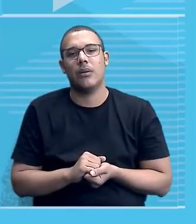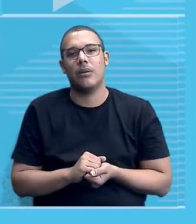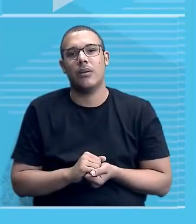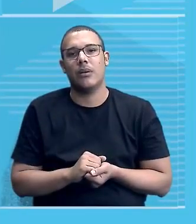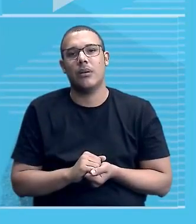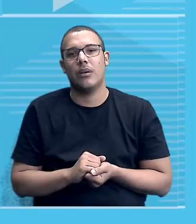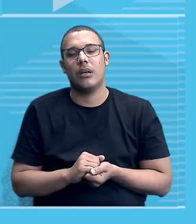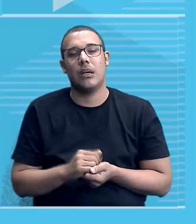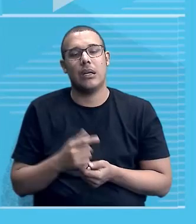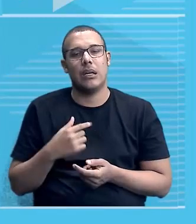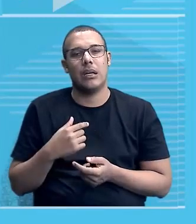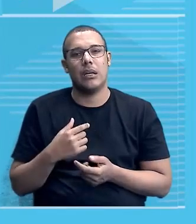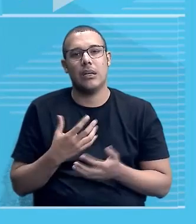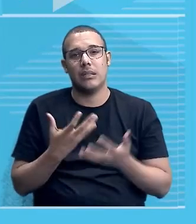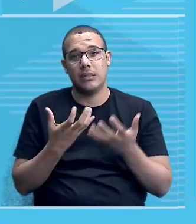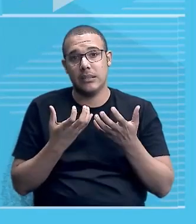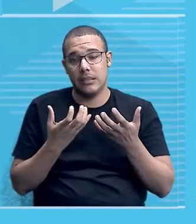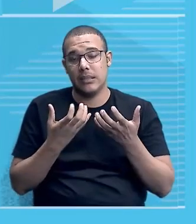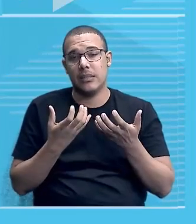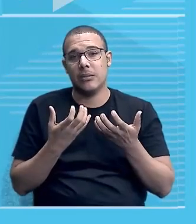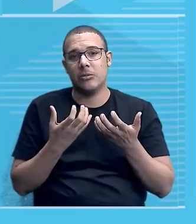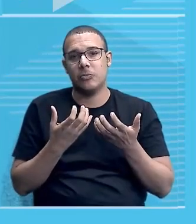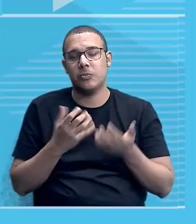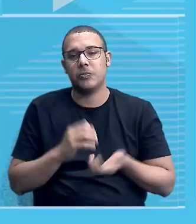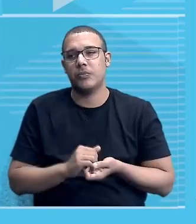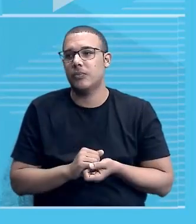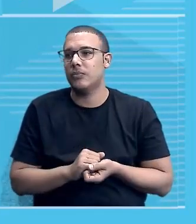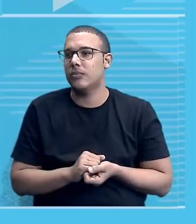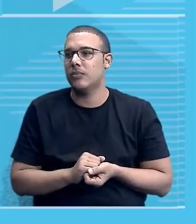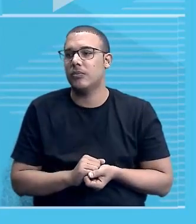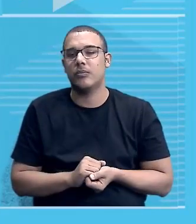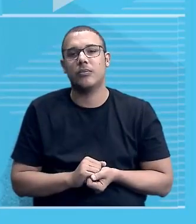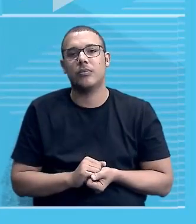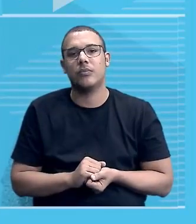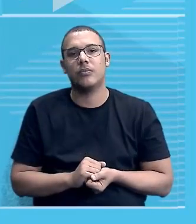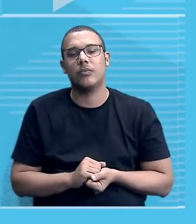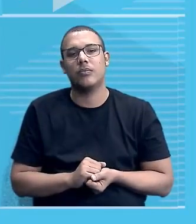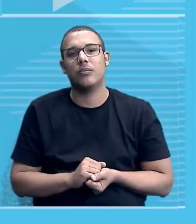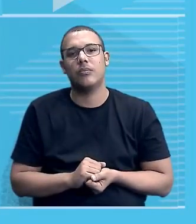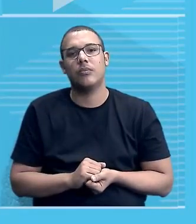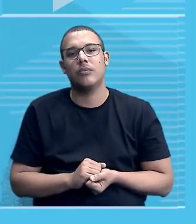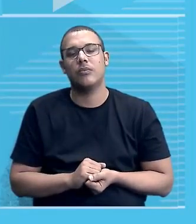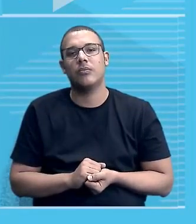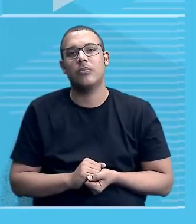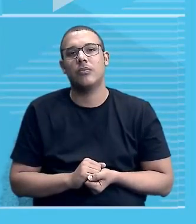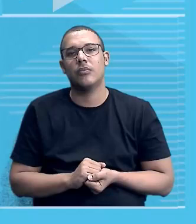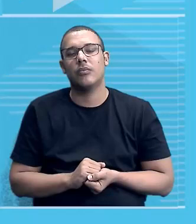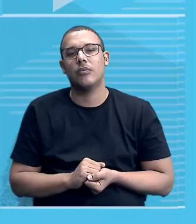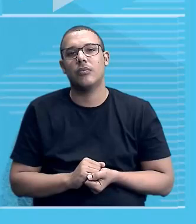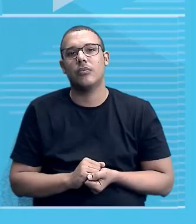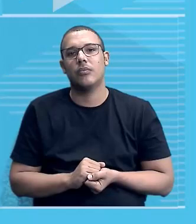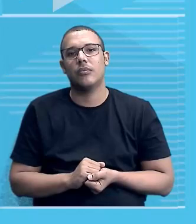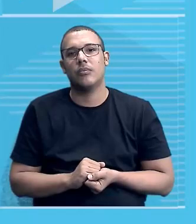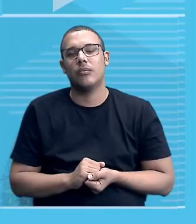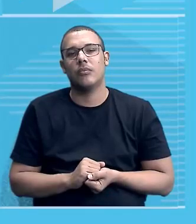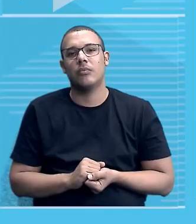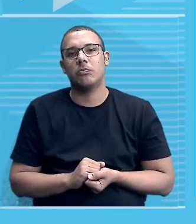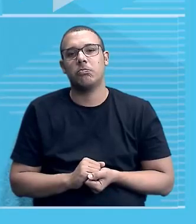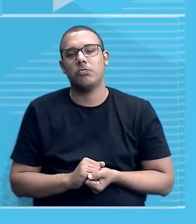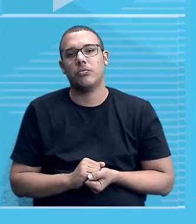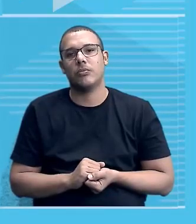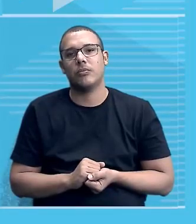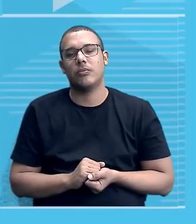estavam decididos, Madagascar, né, é, estavam decididos a quê? A,